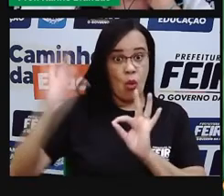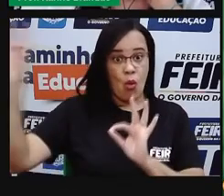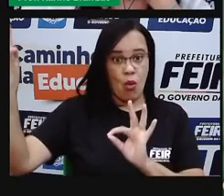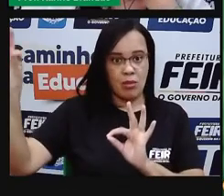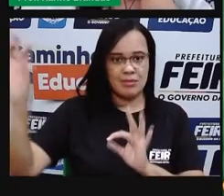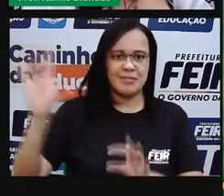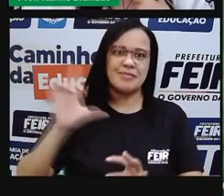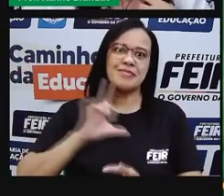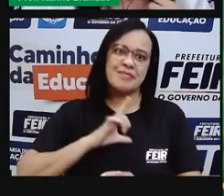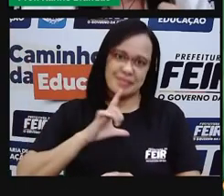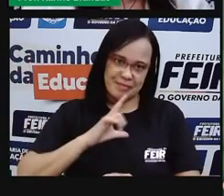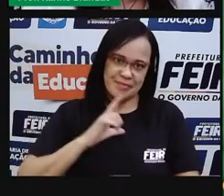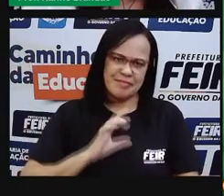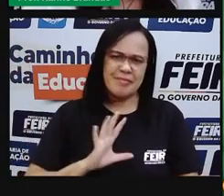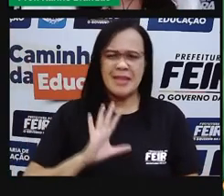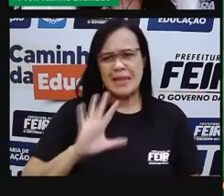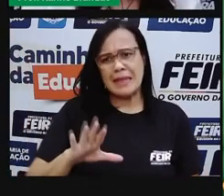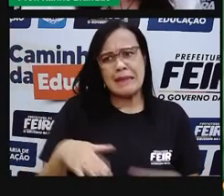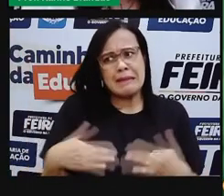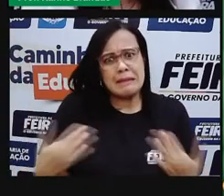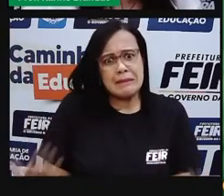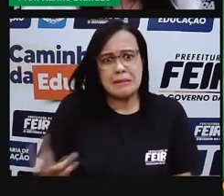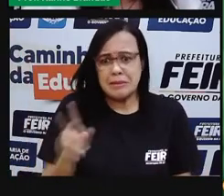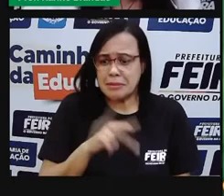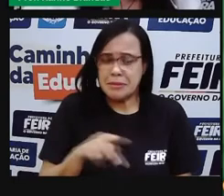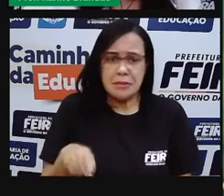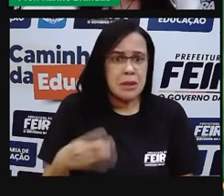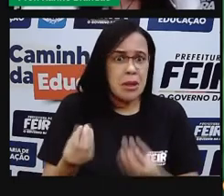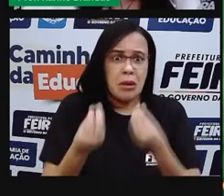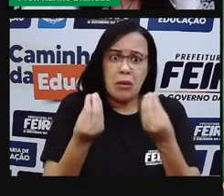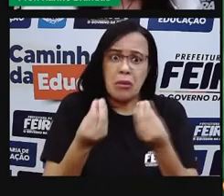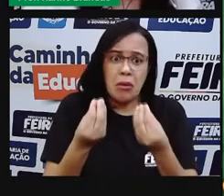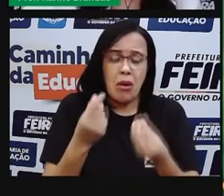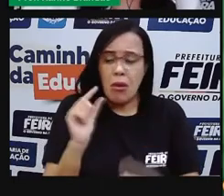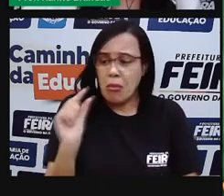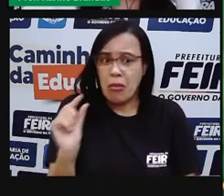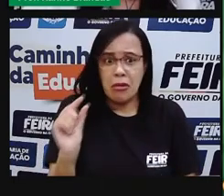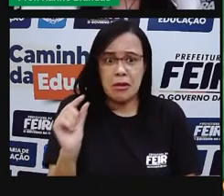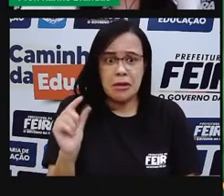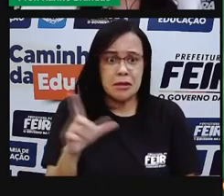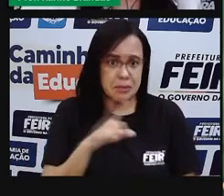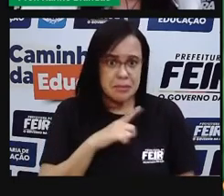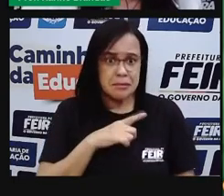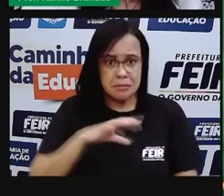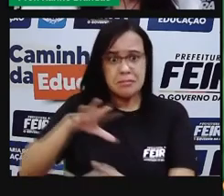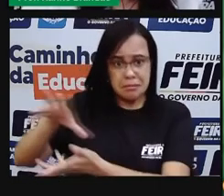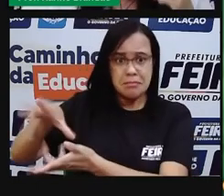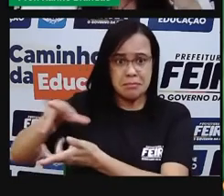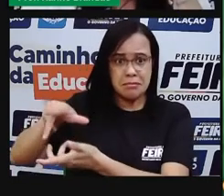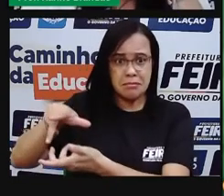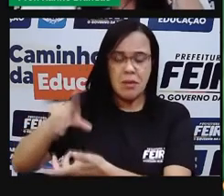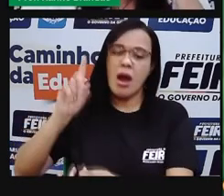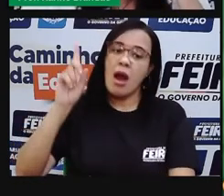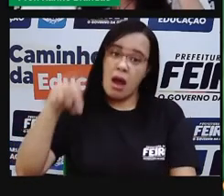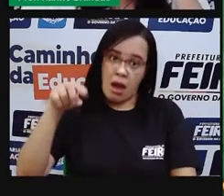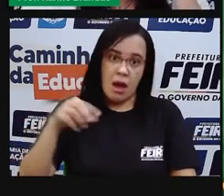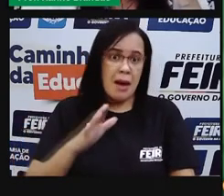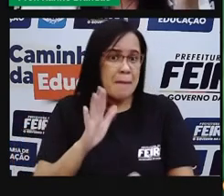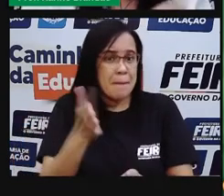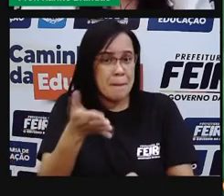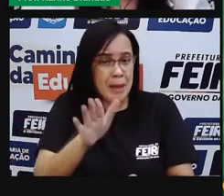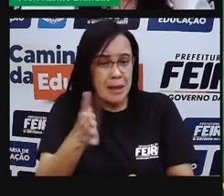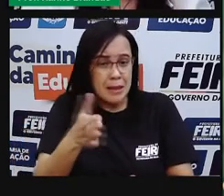Eita, bro! Então sobra bem pouquinho de água doce líquida no nosso planeta, né? É. Aproximadamente, isso daqui é